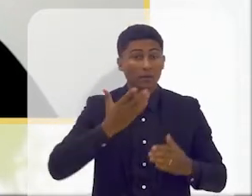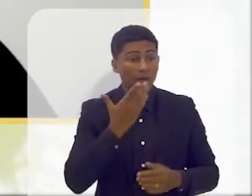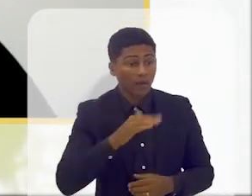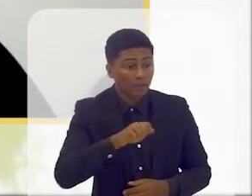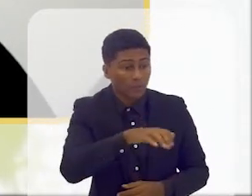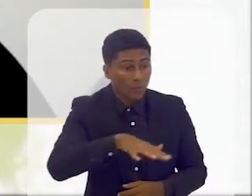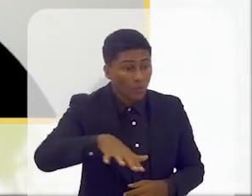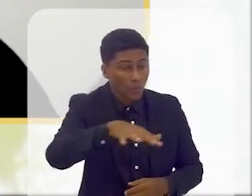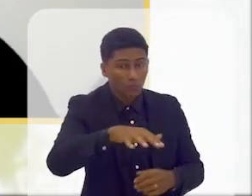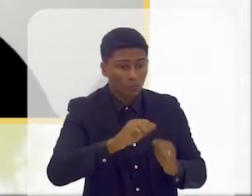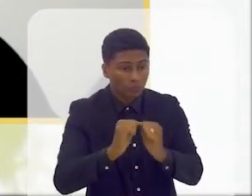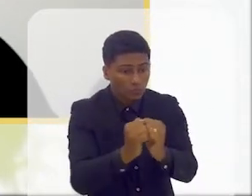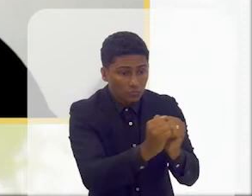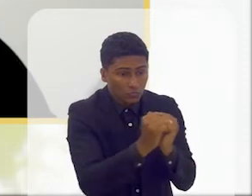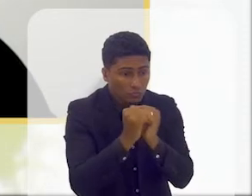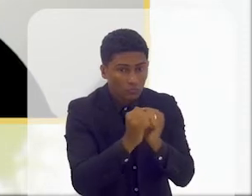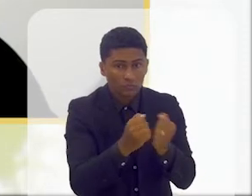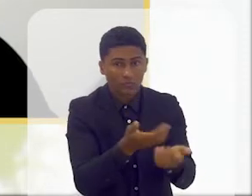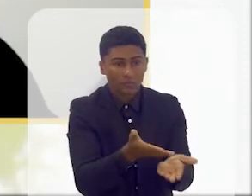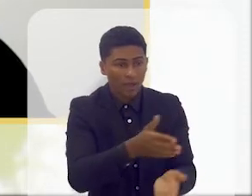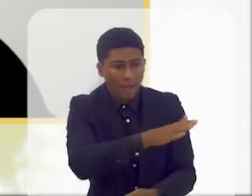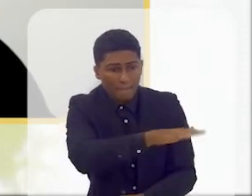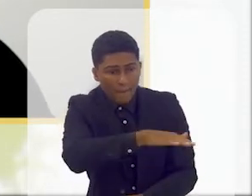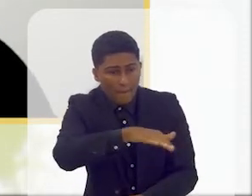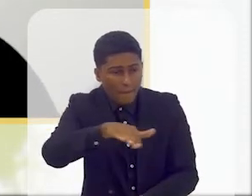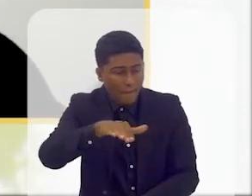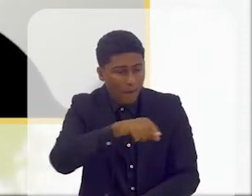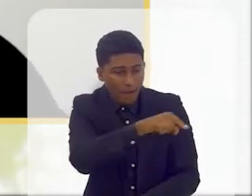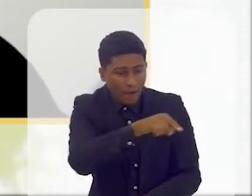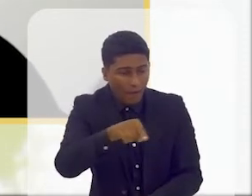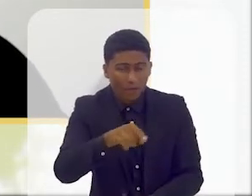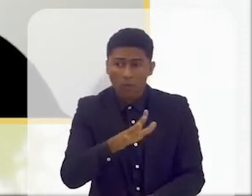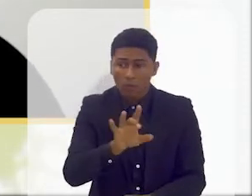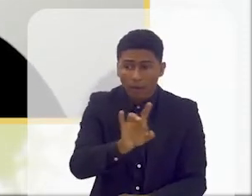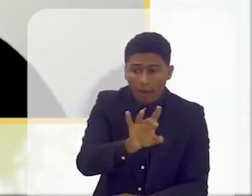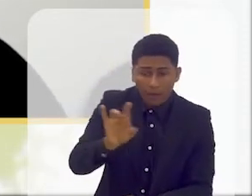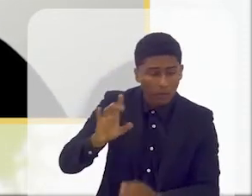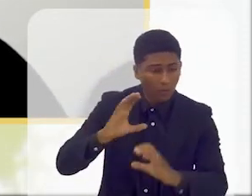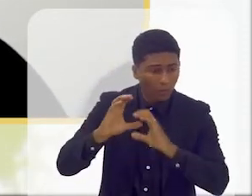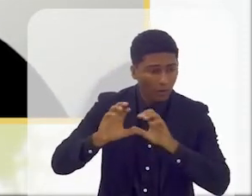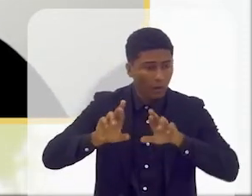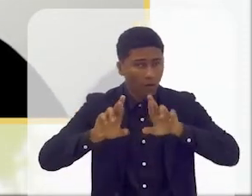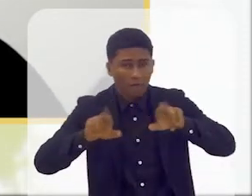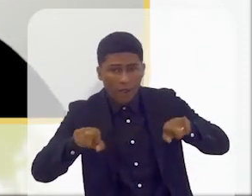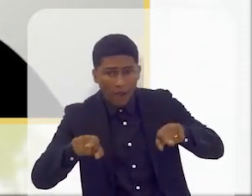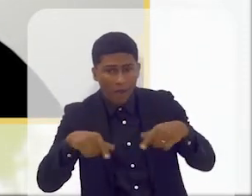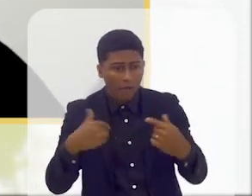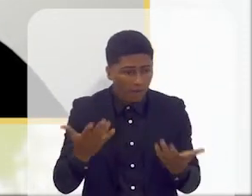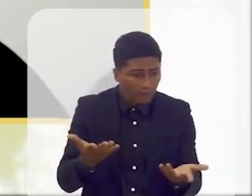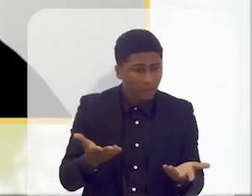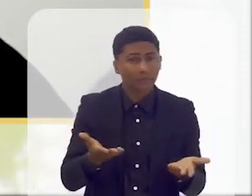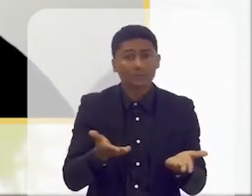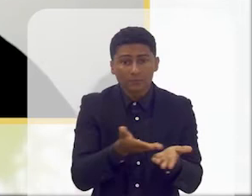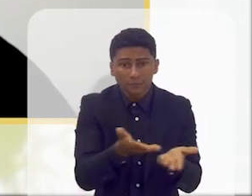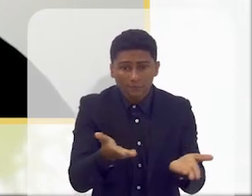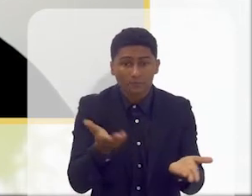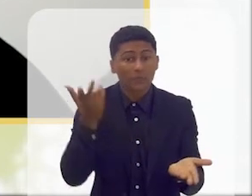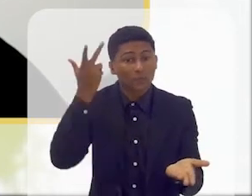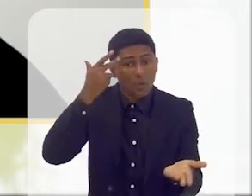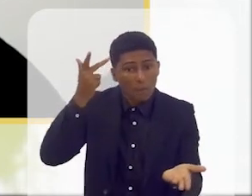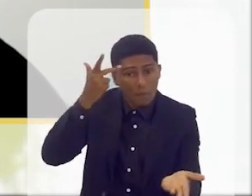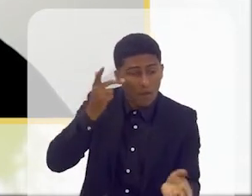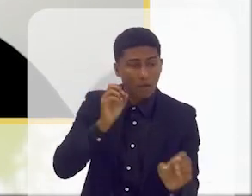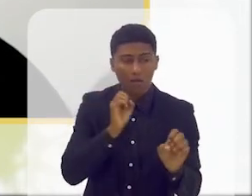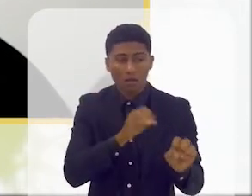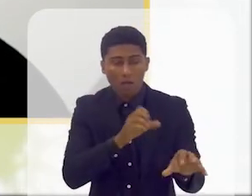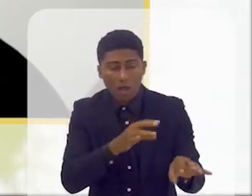serem confrontadas com as questões relacionadas com o modo como cada um comunica. Ser para eles normal terem ao